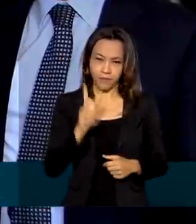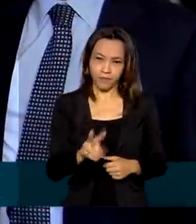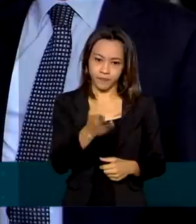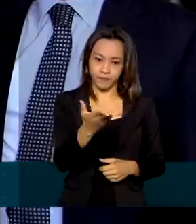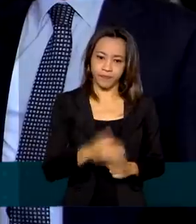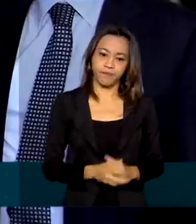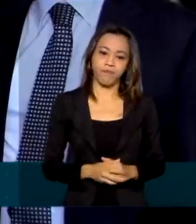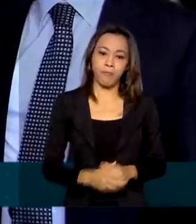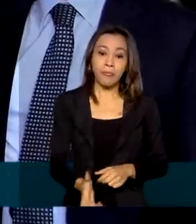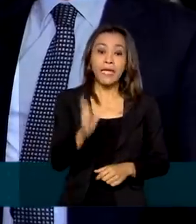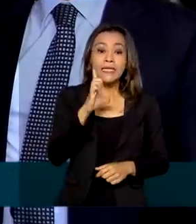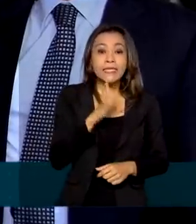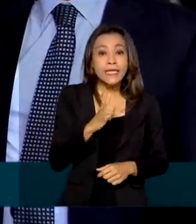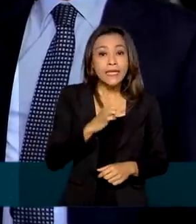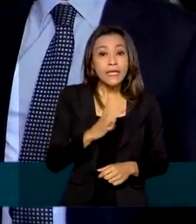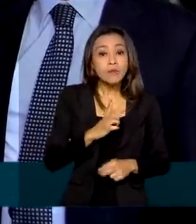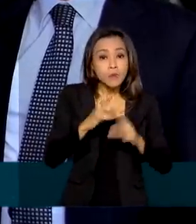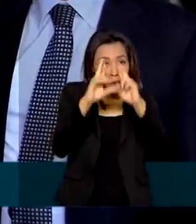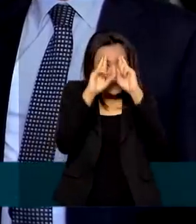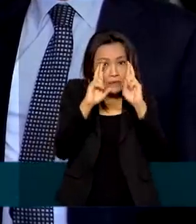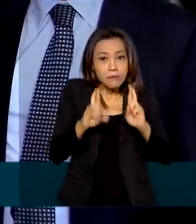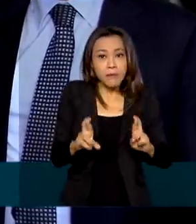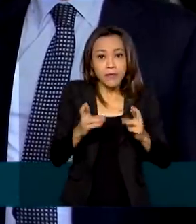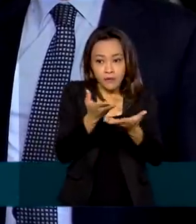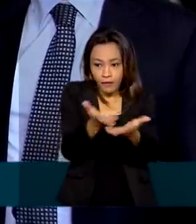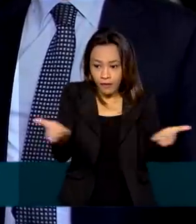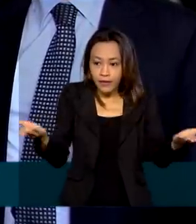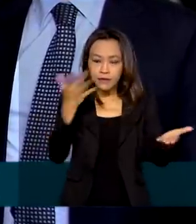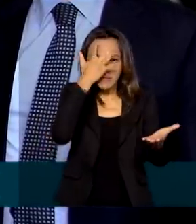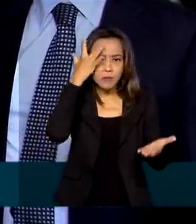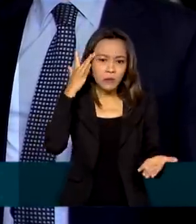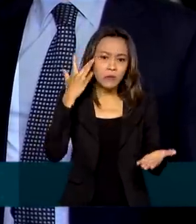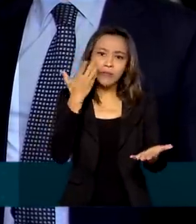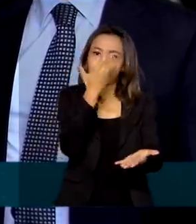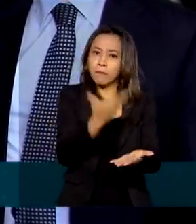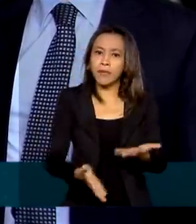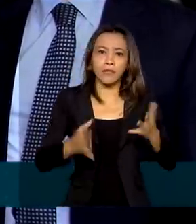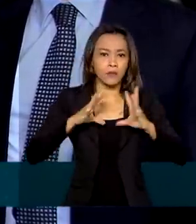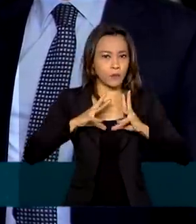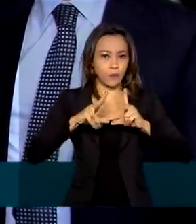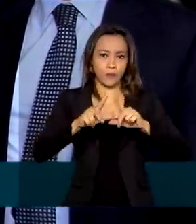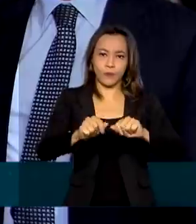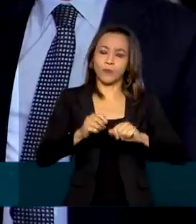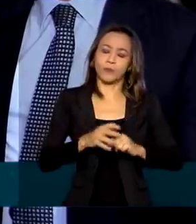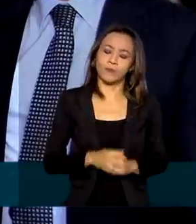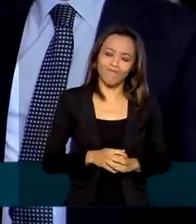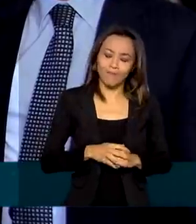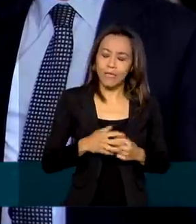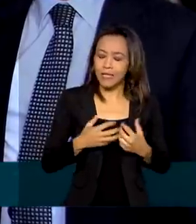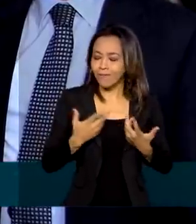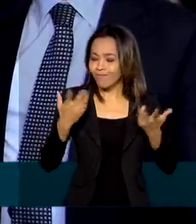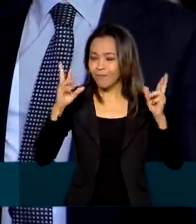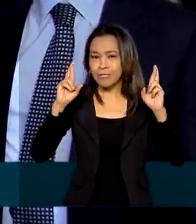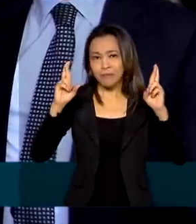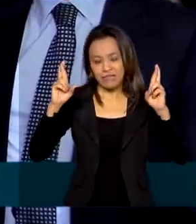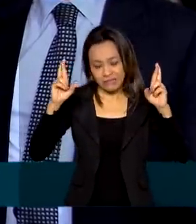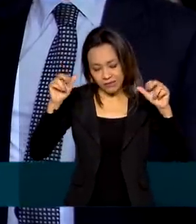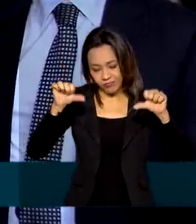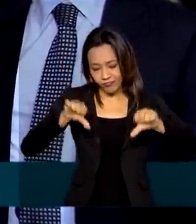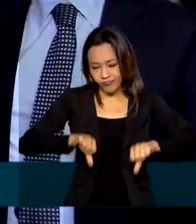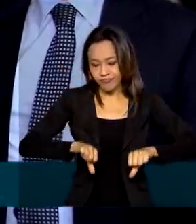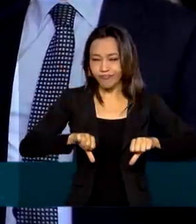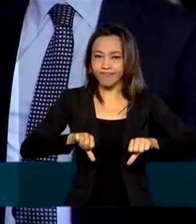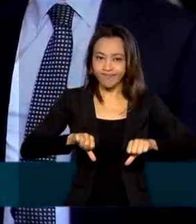Temos um profundo respeito com essas pessoas que perderam tudo, que estão sem esperança, vamos assim dizer,